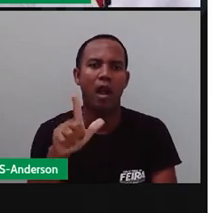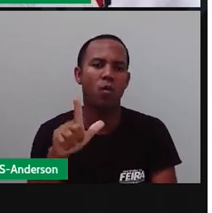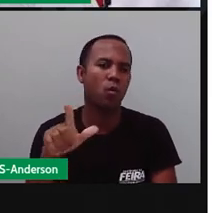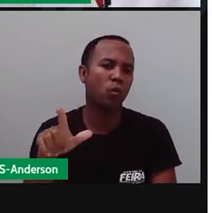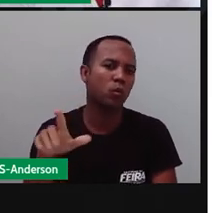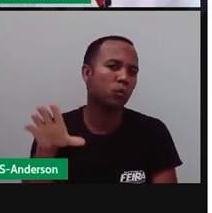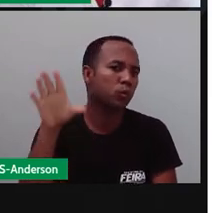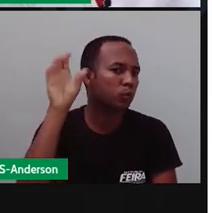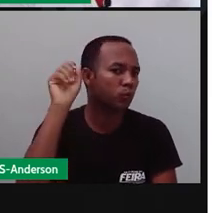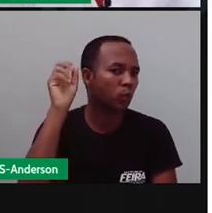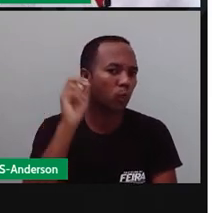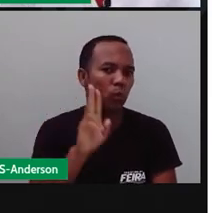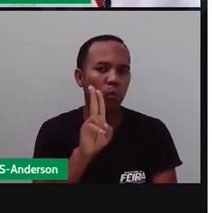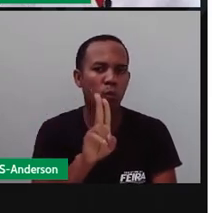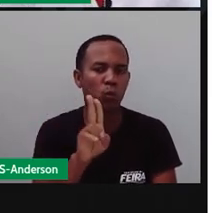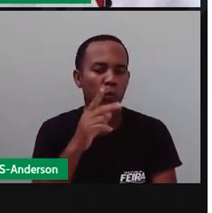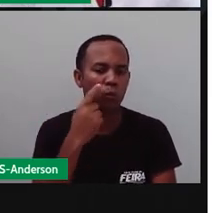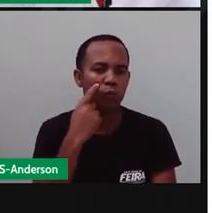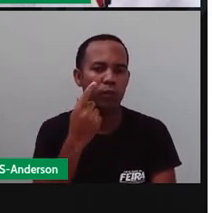U. Vamos ver?